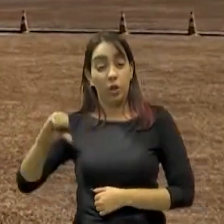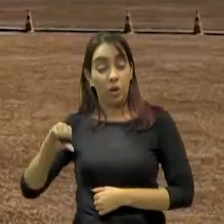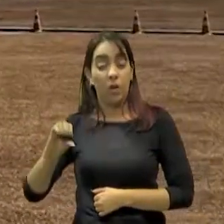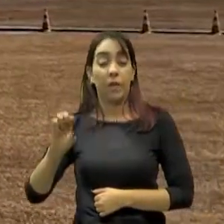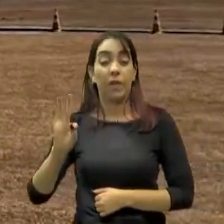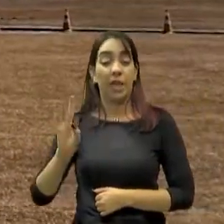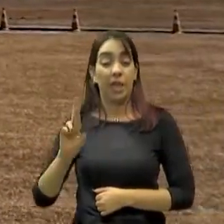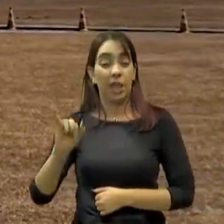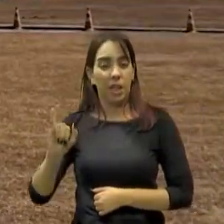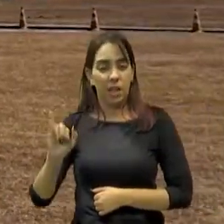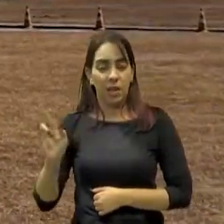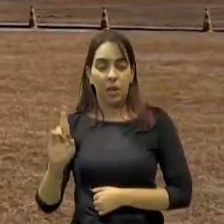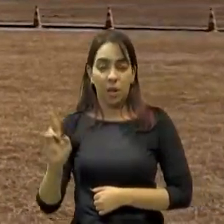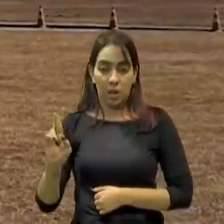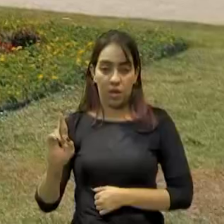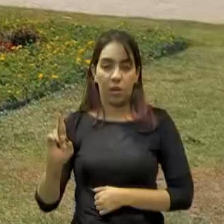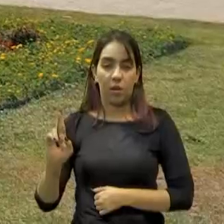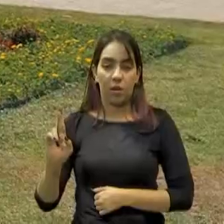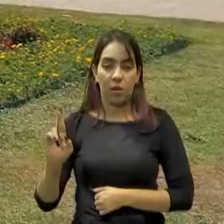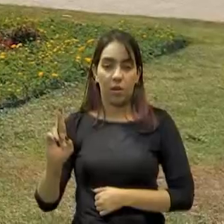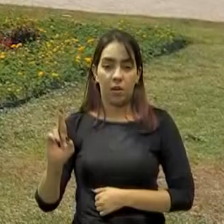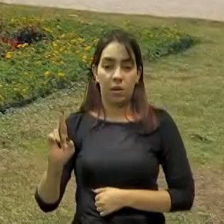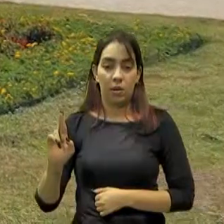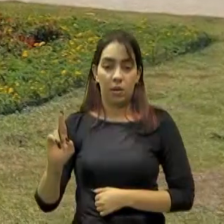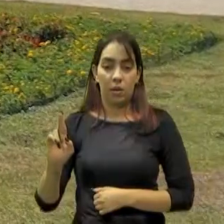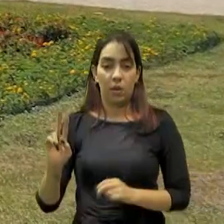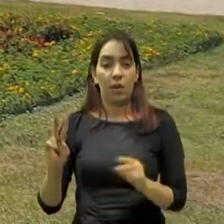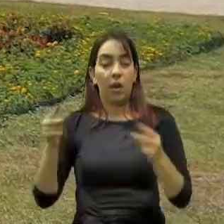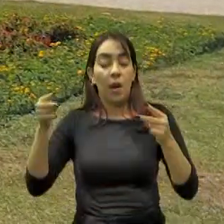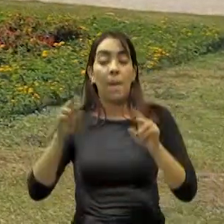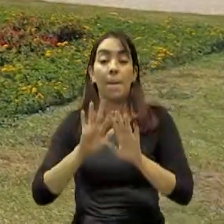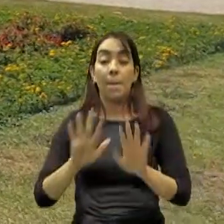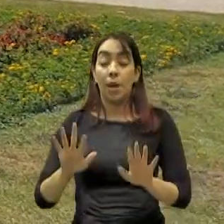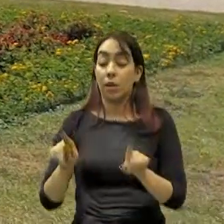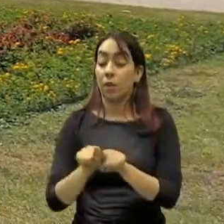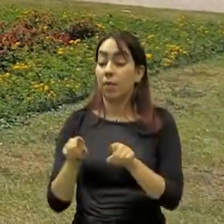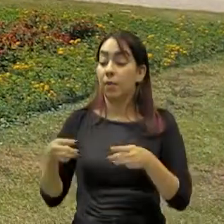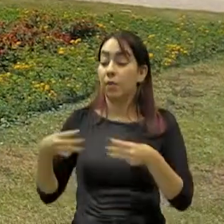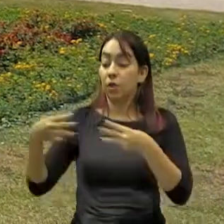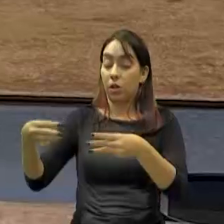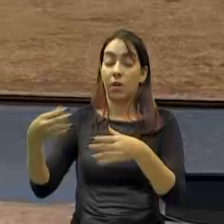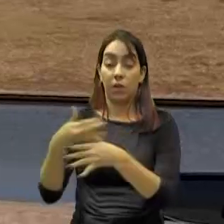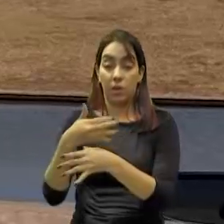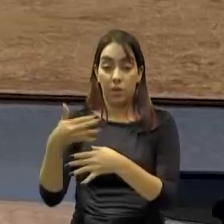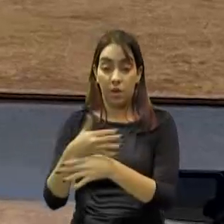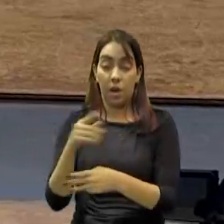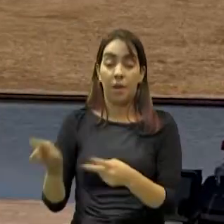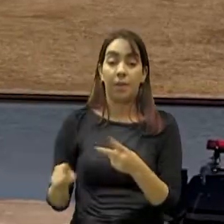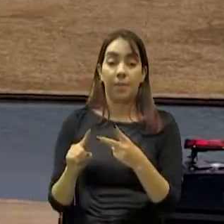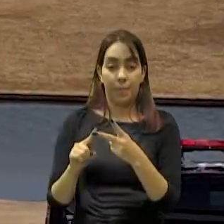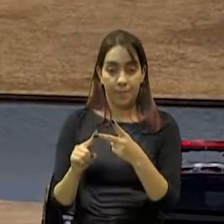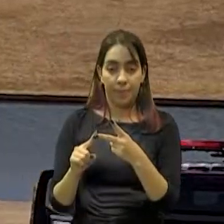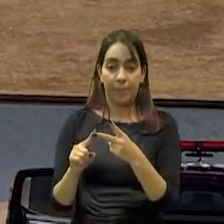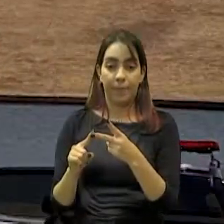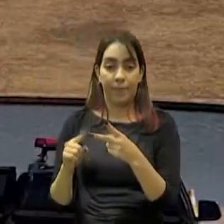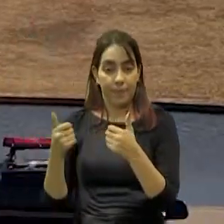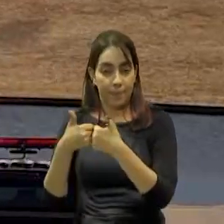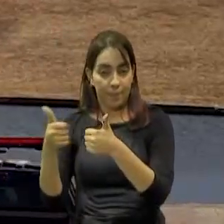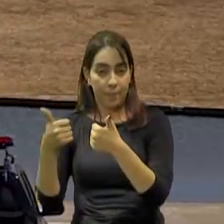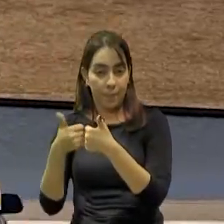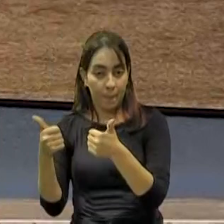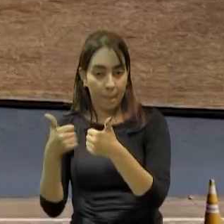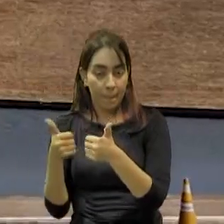,853. Além do Ministério das Cidades e do Transporte, também tiveram recursos bloqueados, as